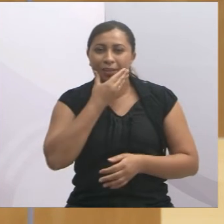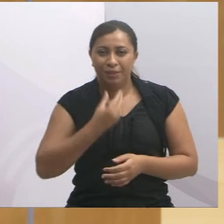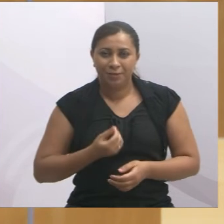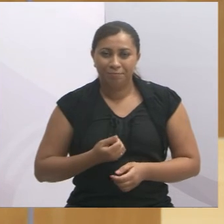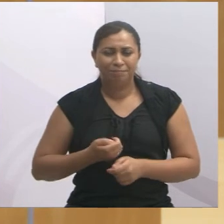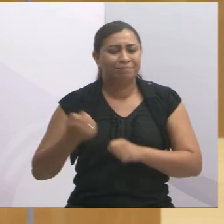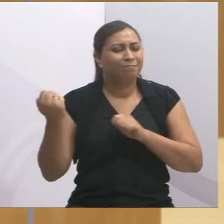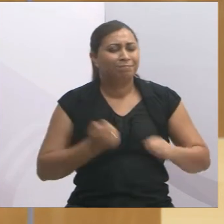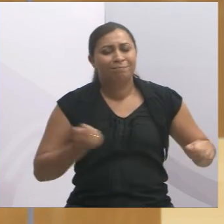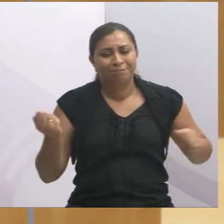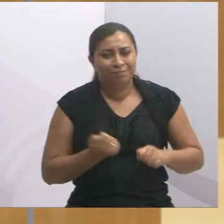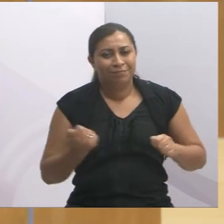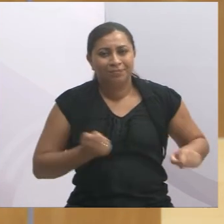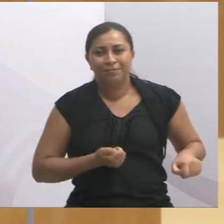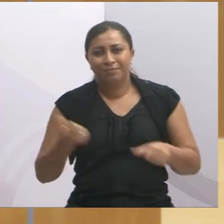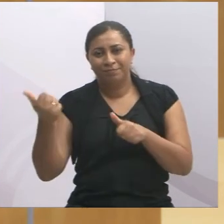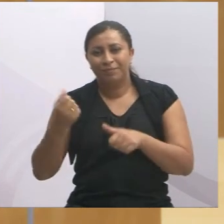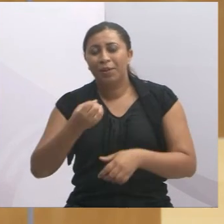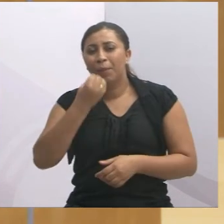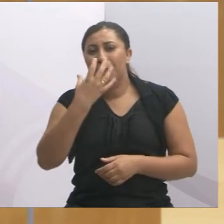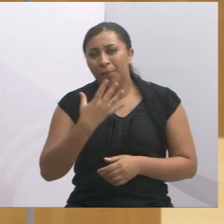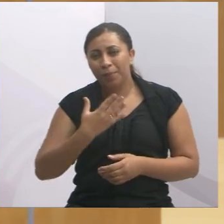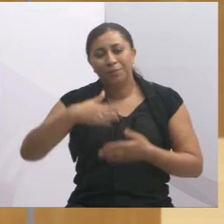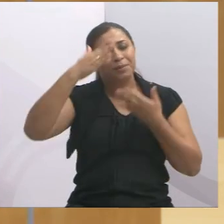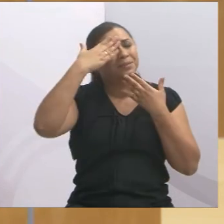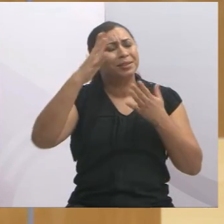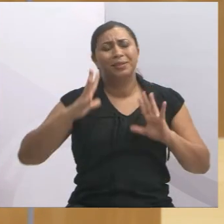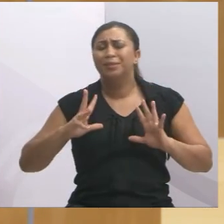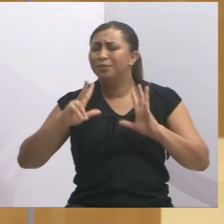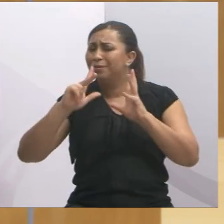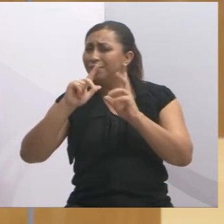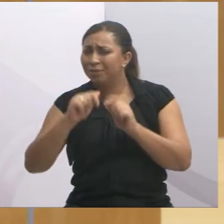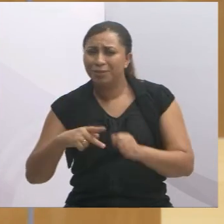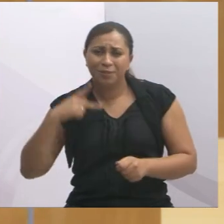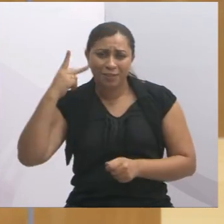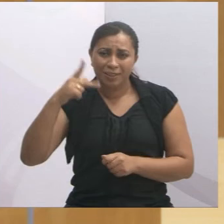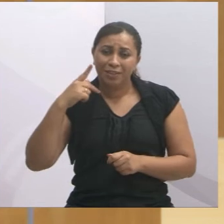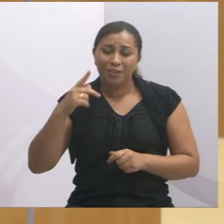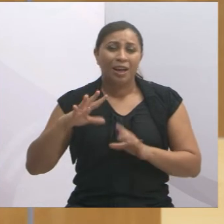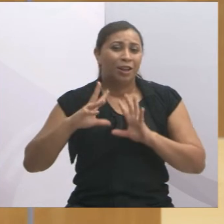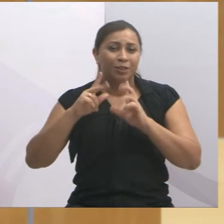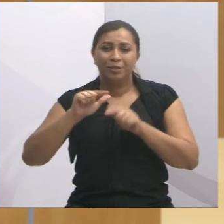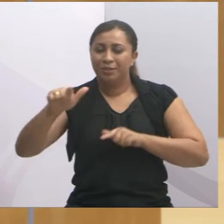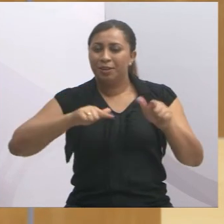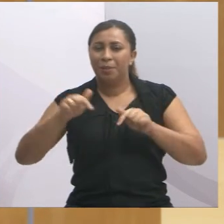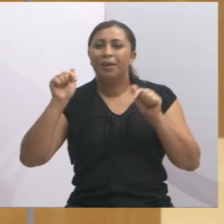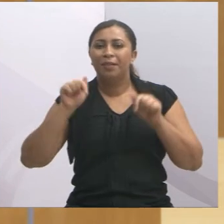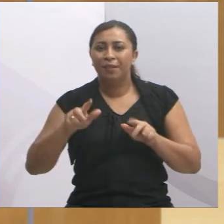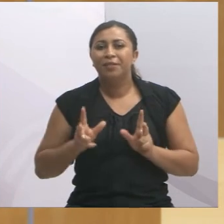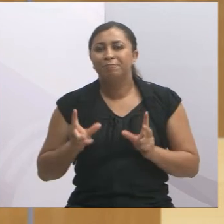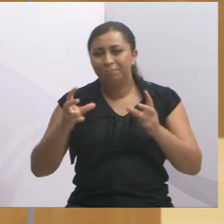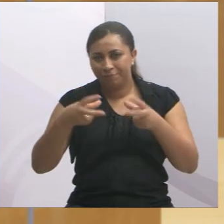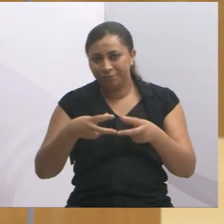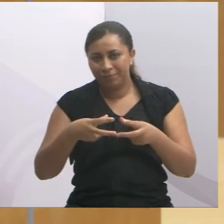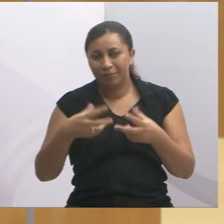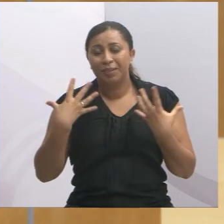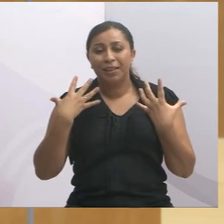um Próximo Ano Novo, e mais uma vez, obrigado a todos os vereadores e funcionários dessa casa, que recebeu esse